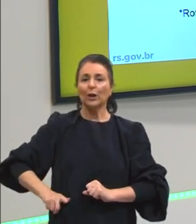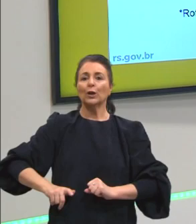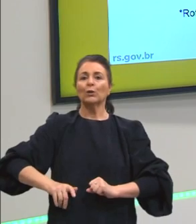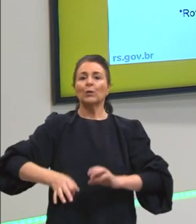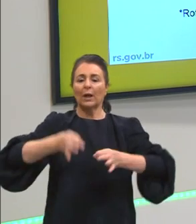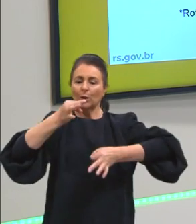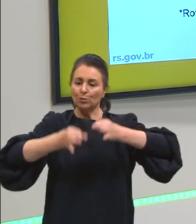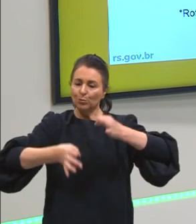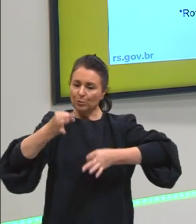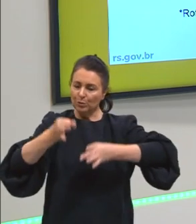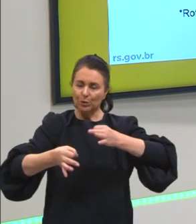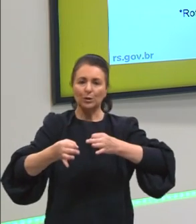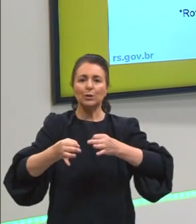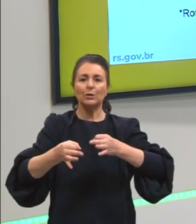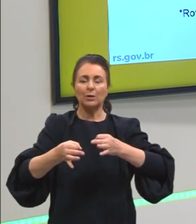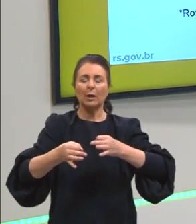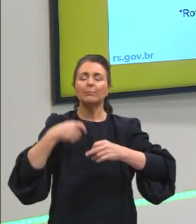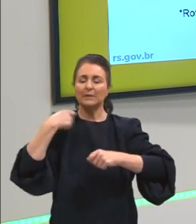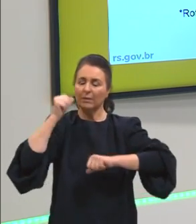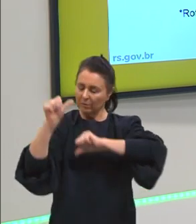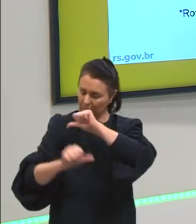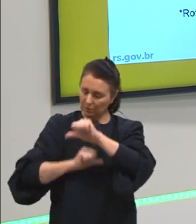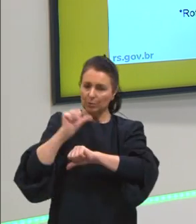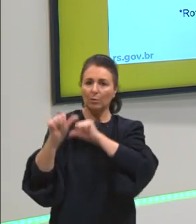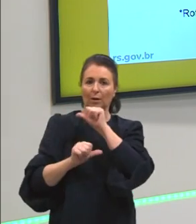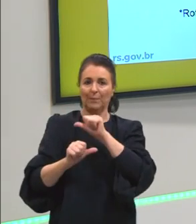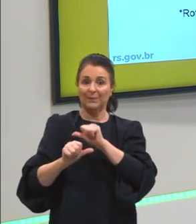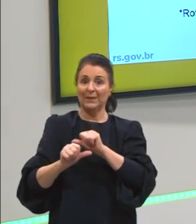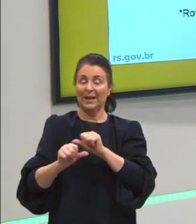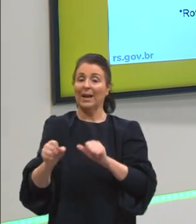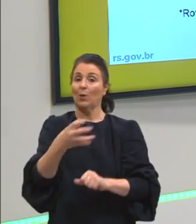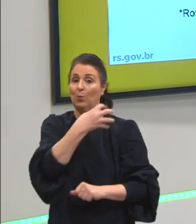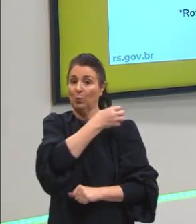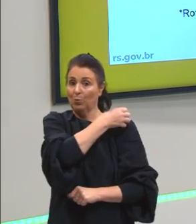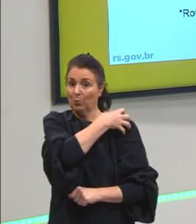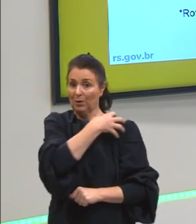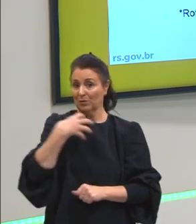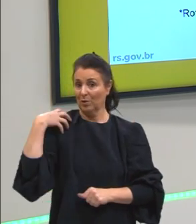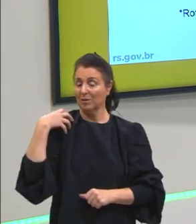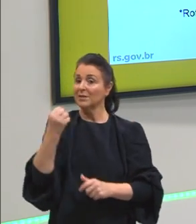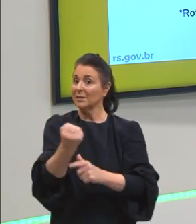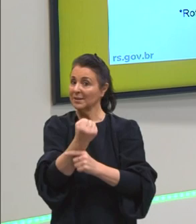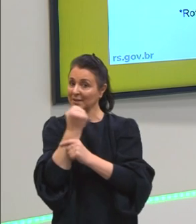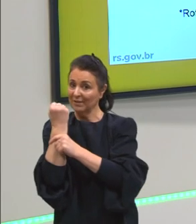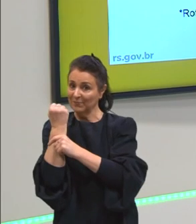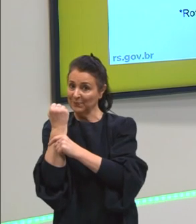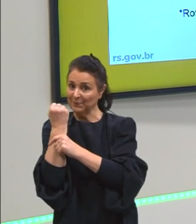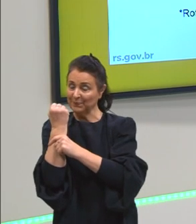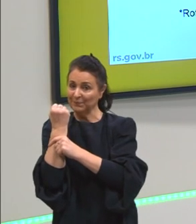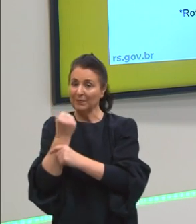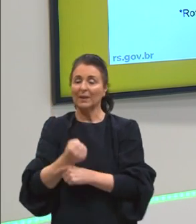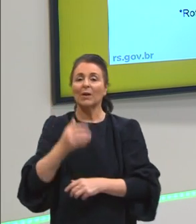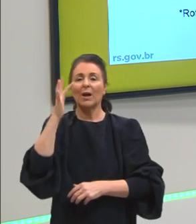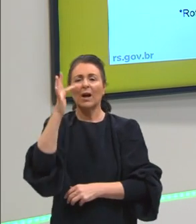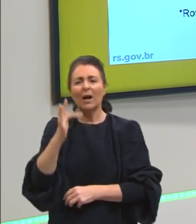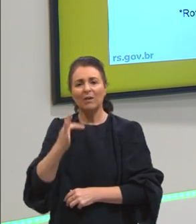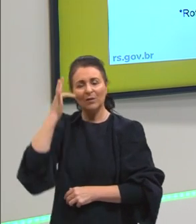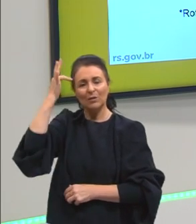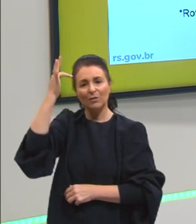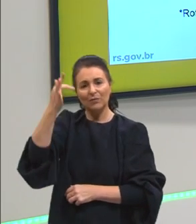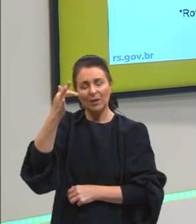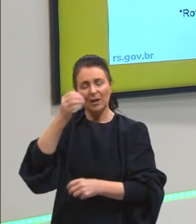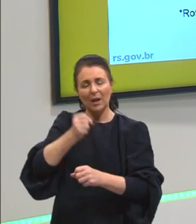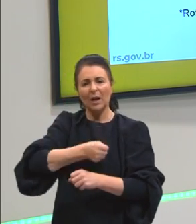todos os poderes, devia ter rotatividade o Aristóteles, aí está então turma, dessa filosofia antiga, os três